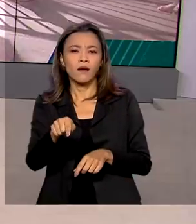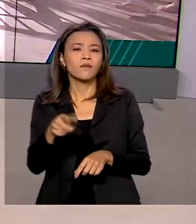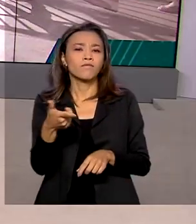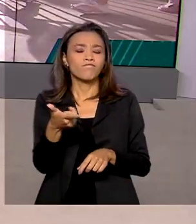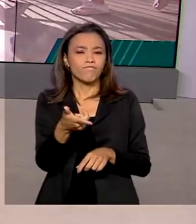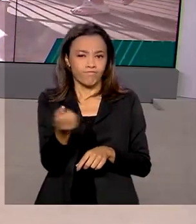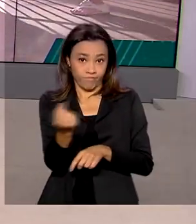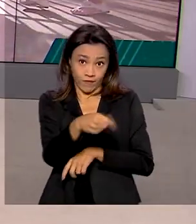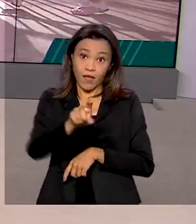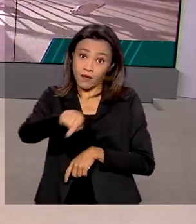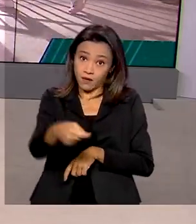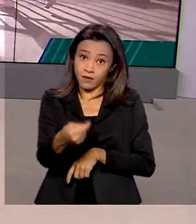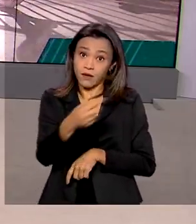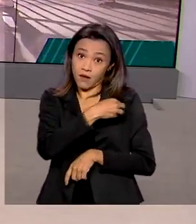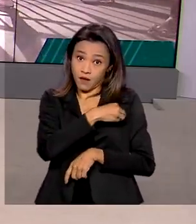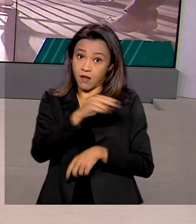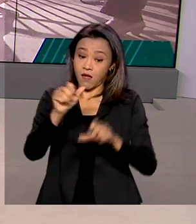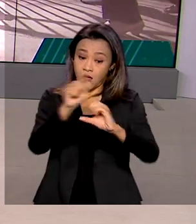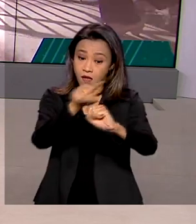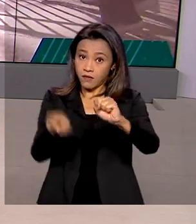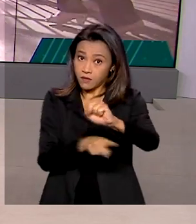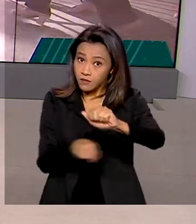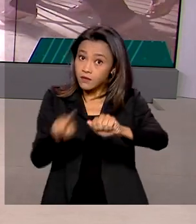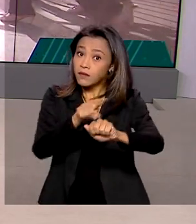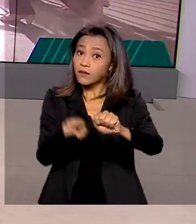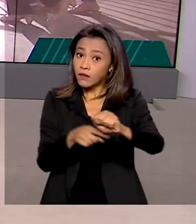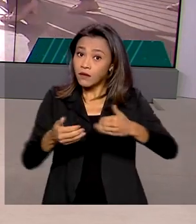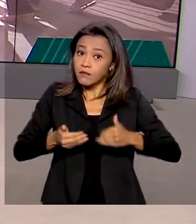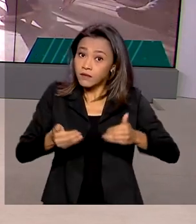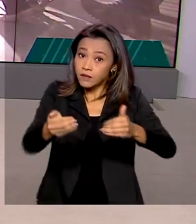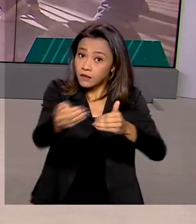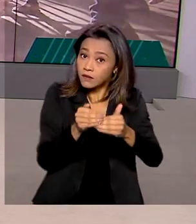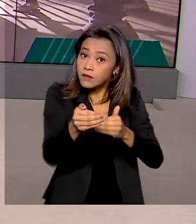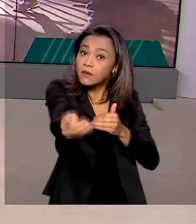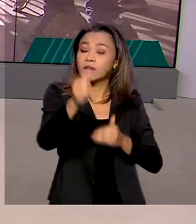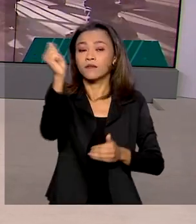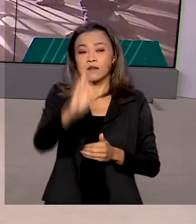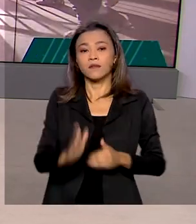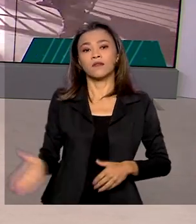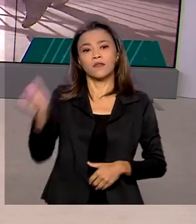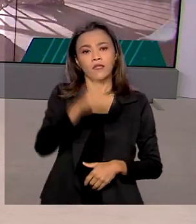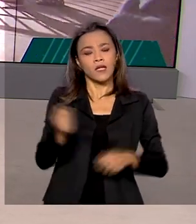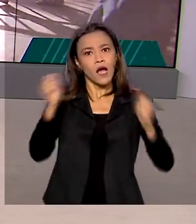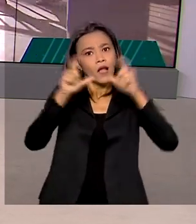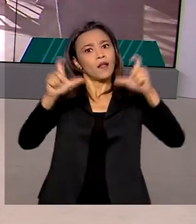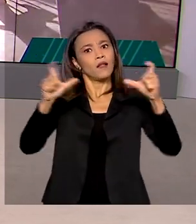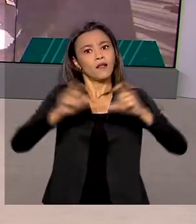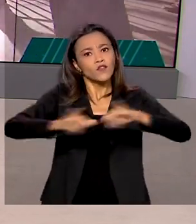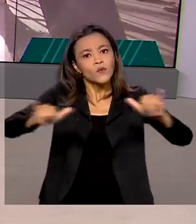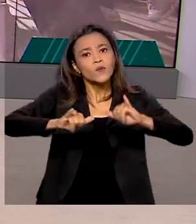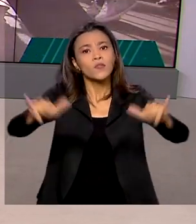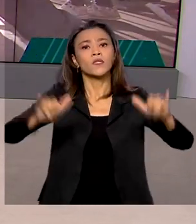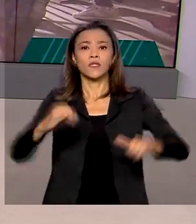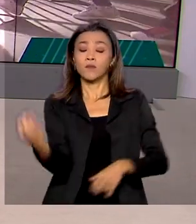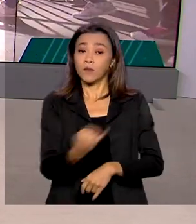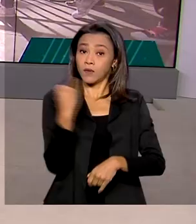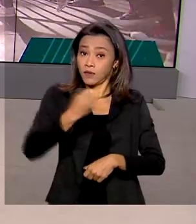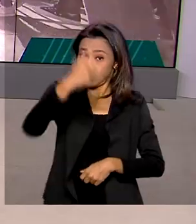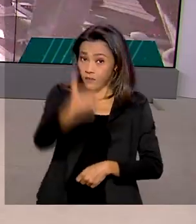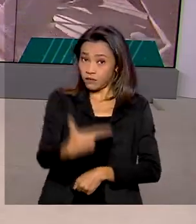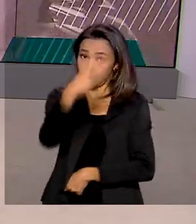E com a vacinação avançando no país, o Ministério da Saúde faz um alerta da importância de se tomar a segunda dose contra a Covid-19.